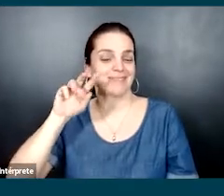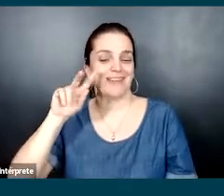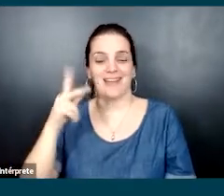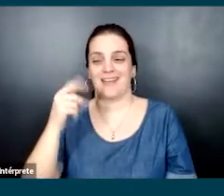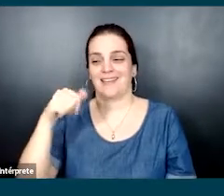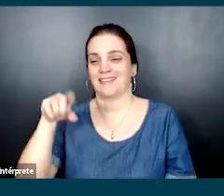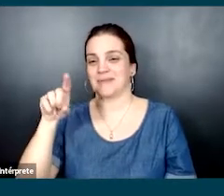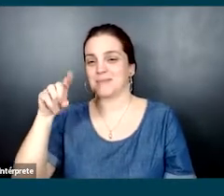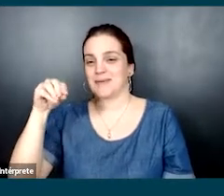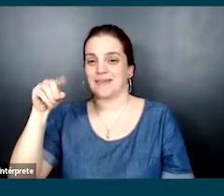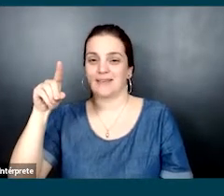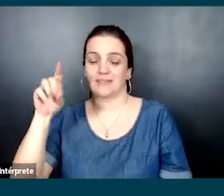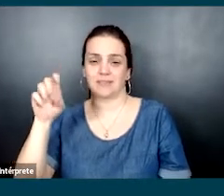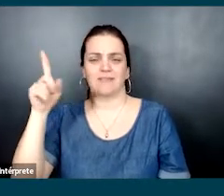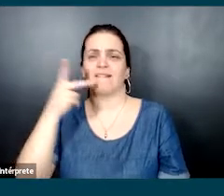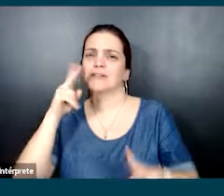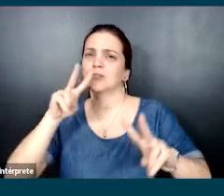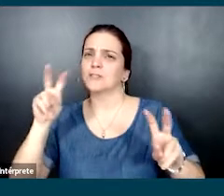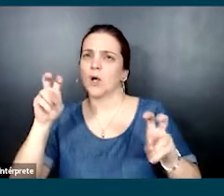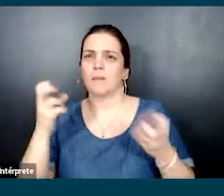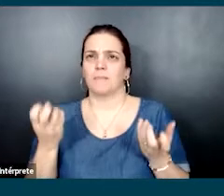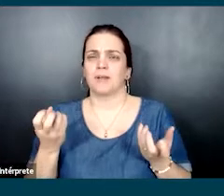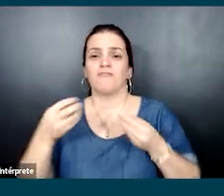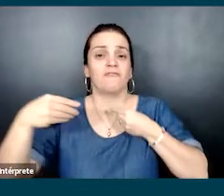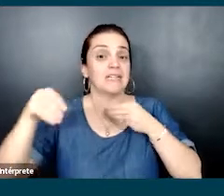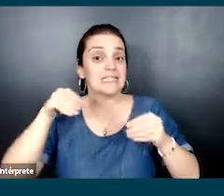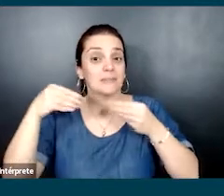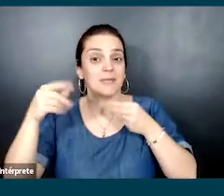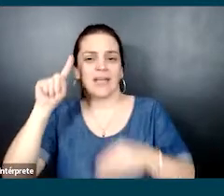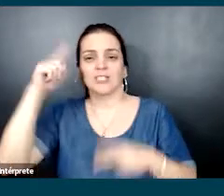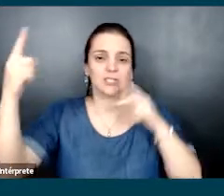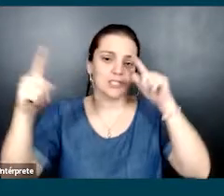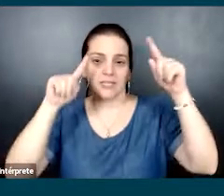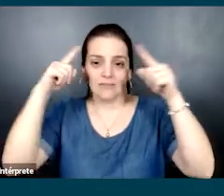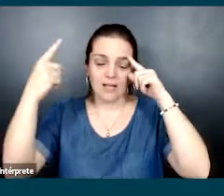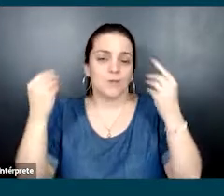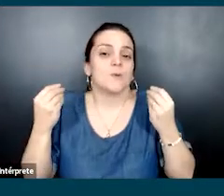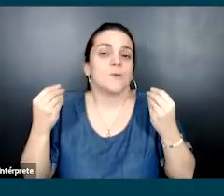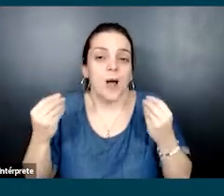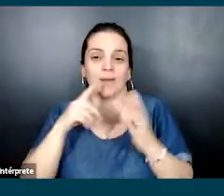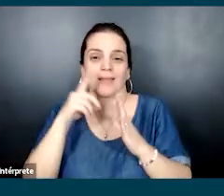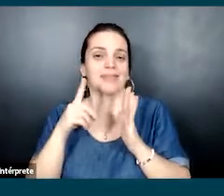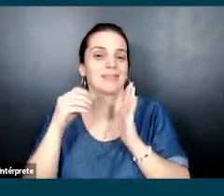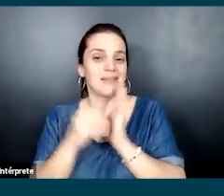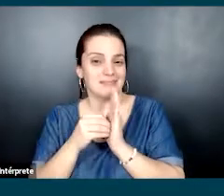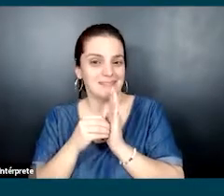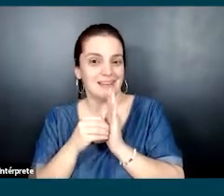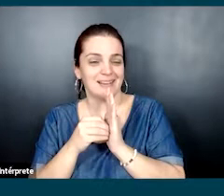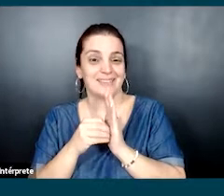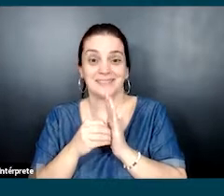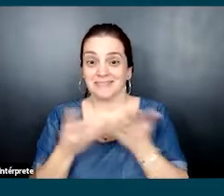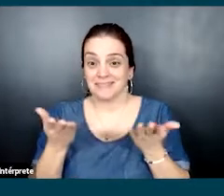E ela vai falar com a gente sobre flexibilidade e criatividade para quebrar os métodos de design.